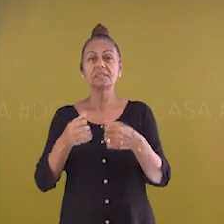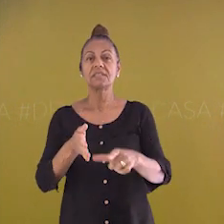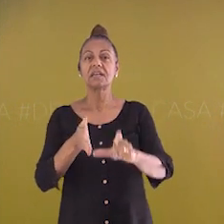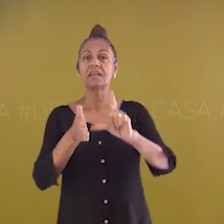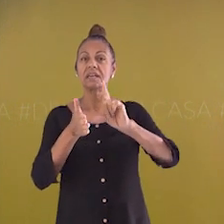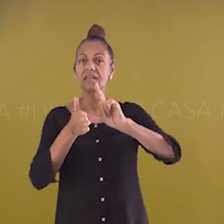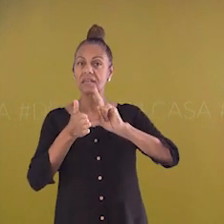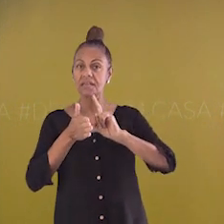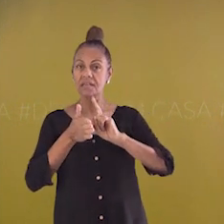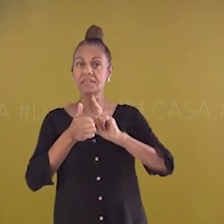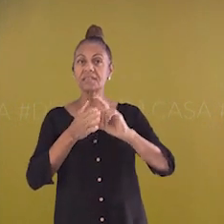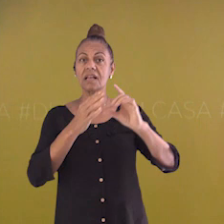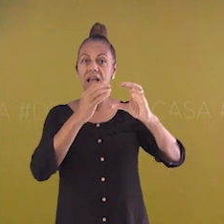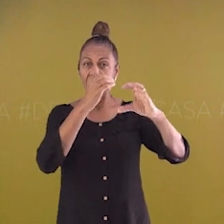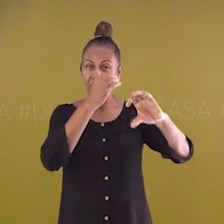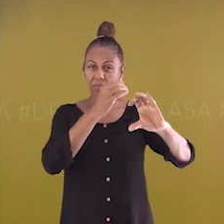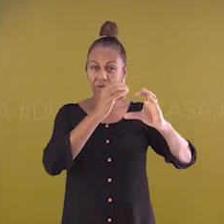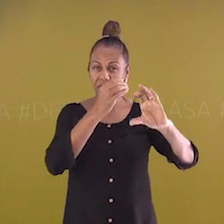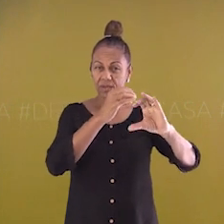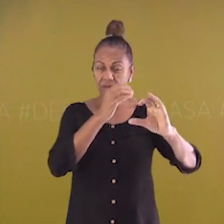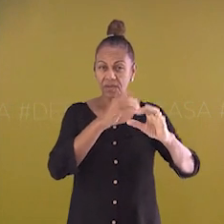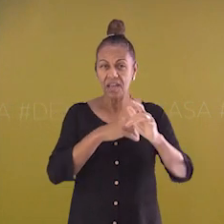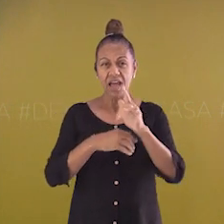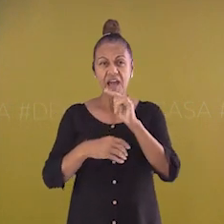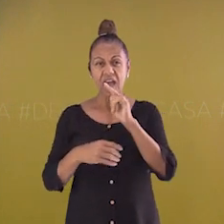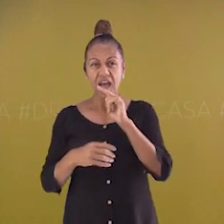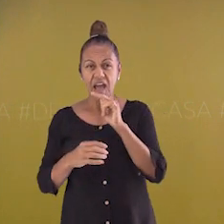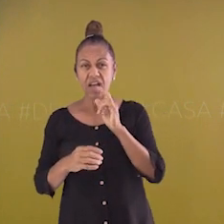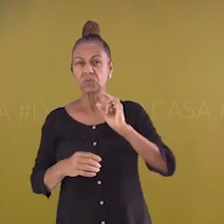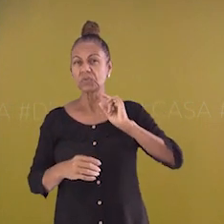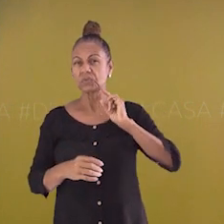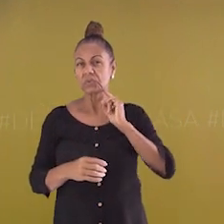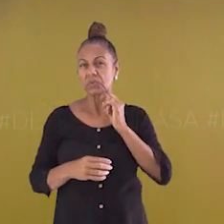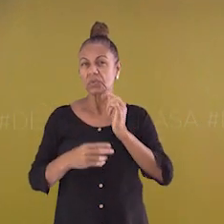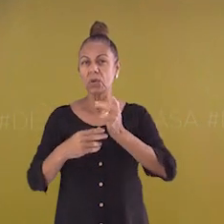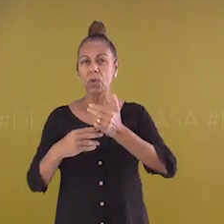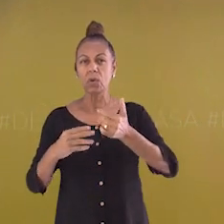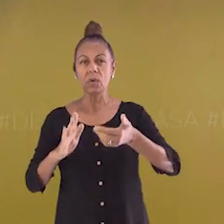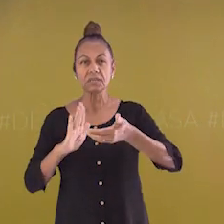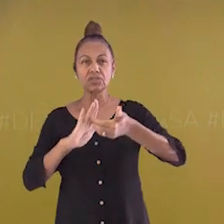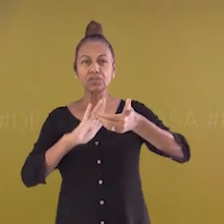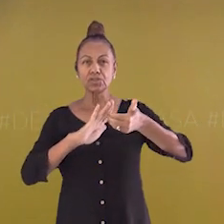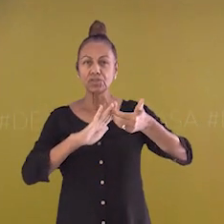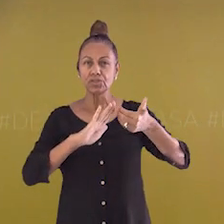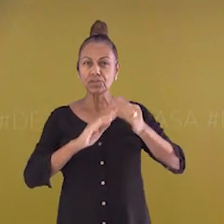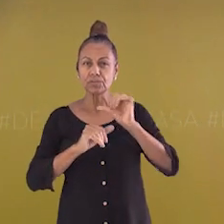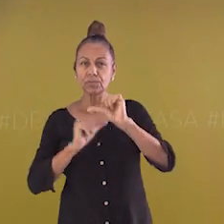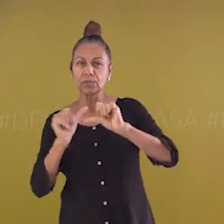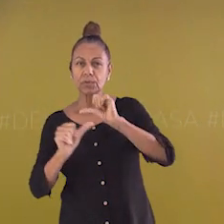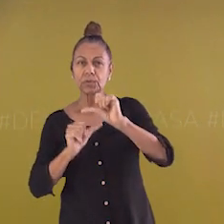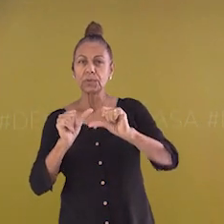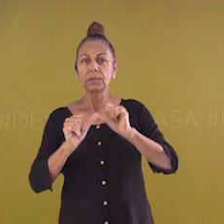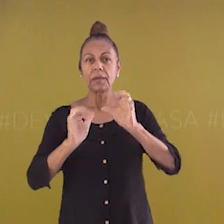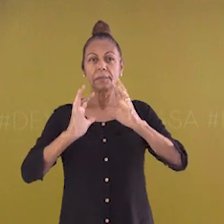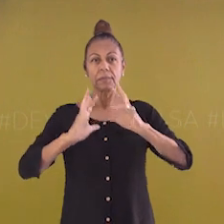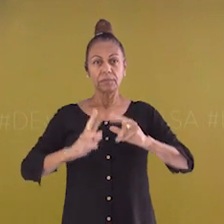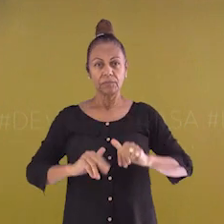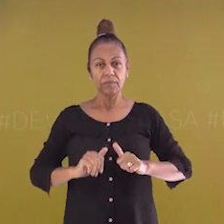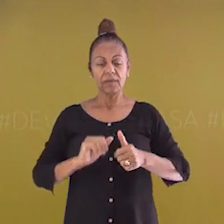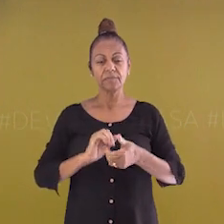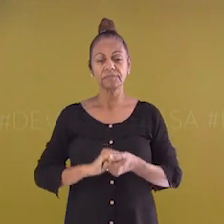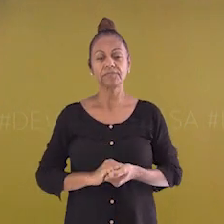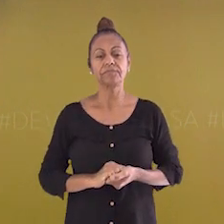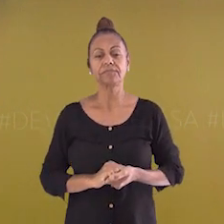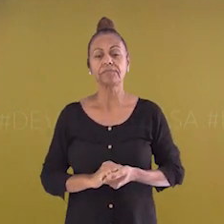feitos em laboratório para retirar todas essas substâncias. Se lembra que no começo da aula eu preparei